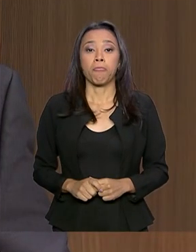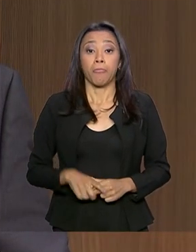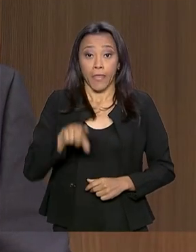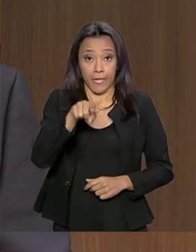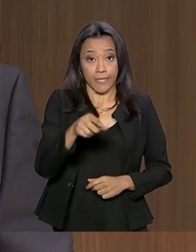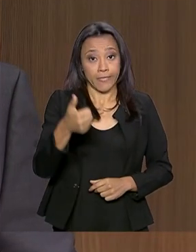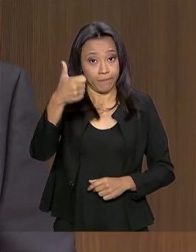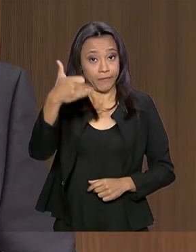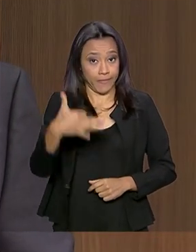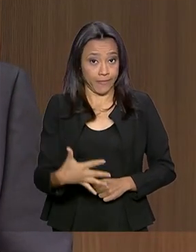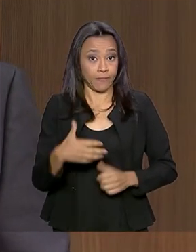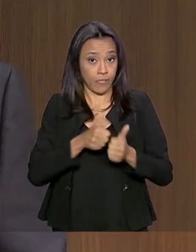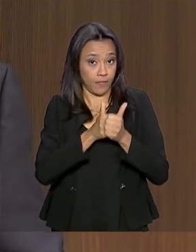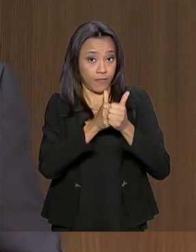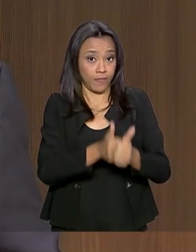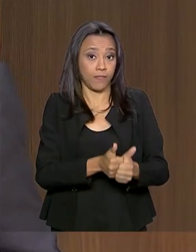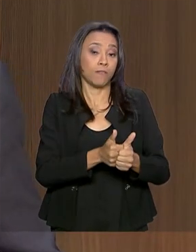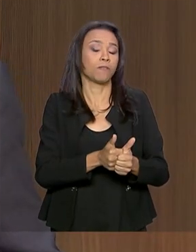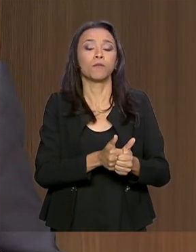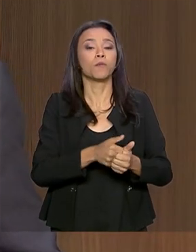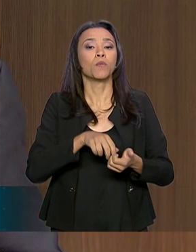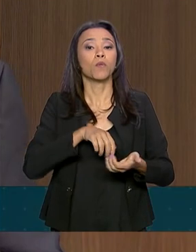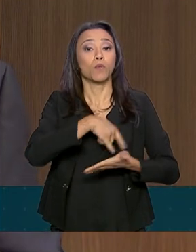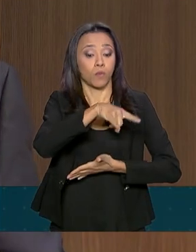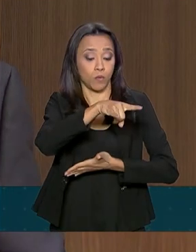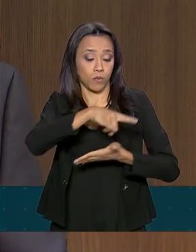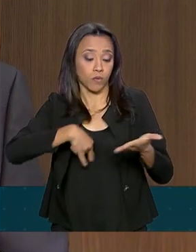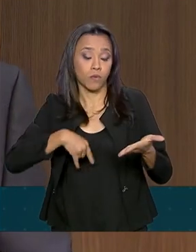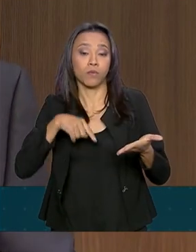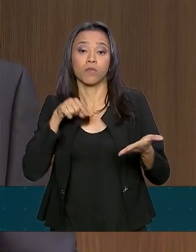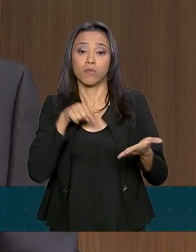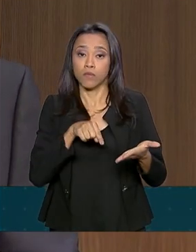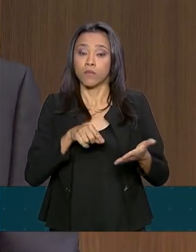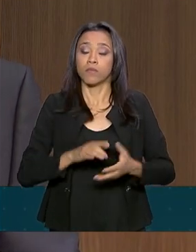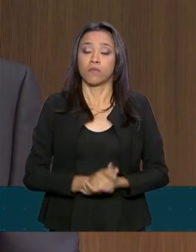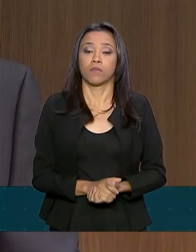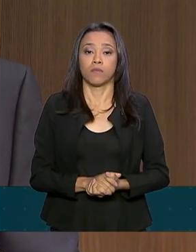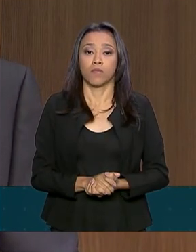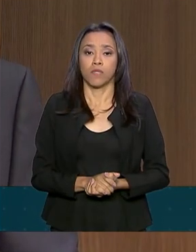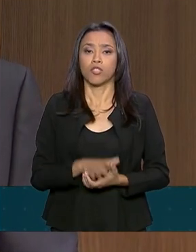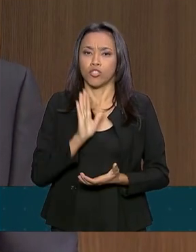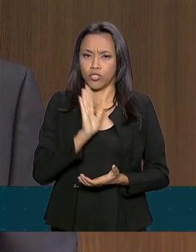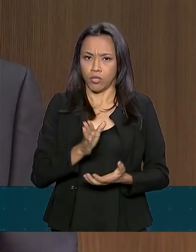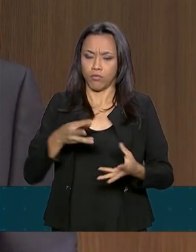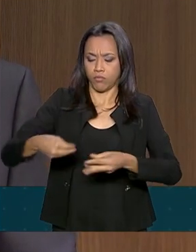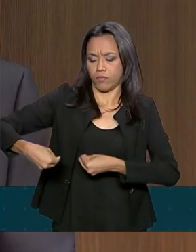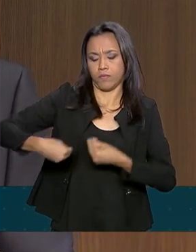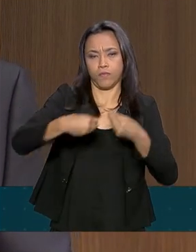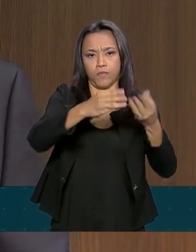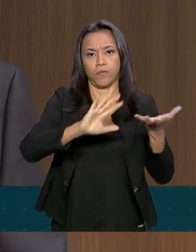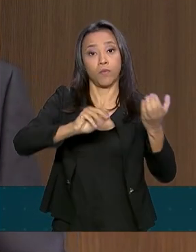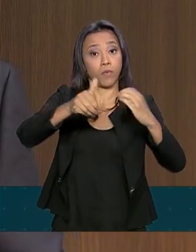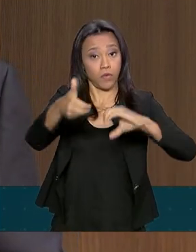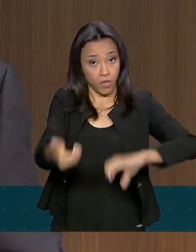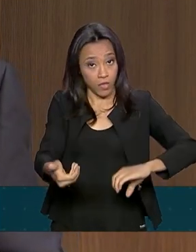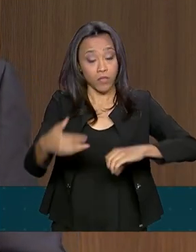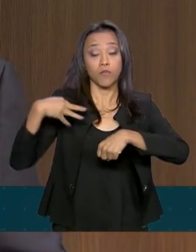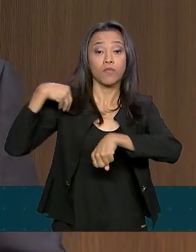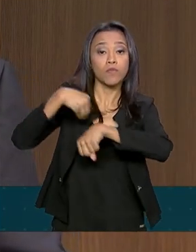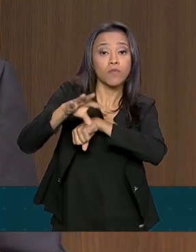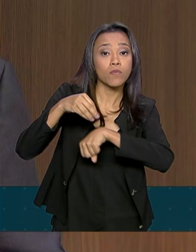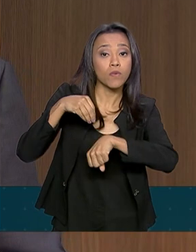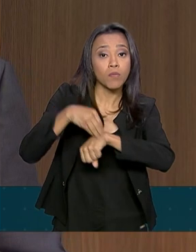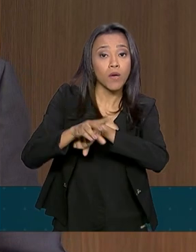Legalmente, inclusive por meio da documentação que foi avançada ao Congresso e foi informado por meio